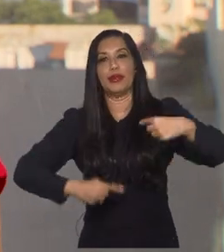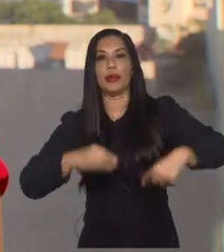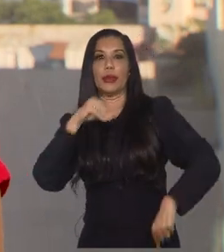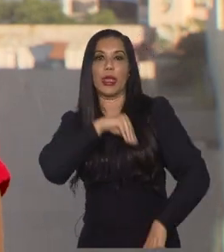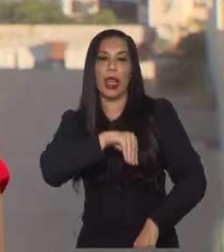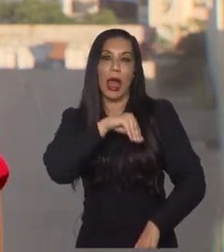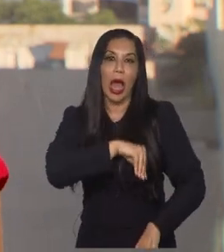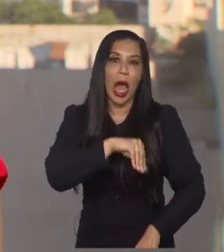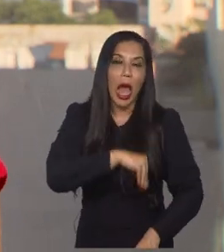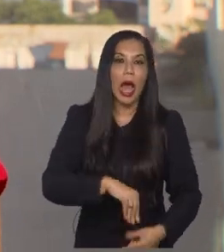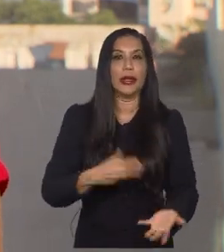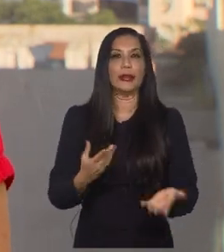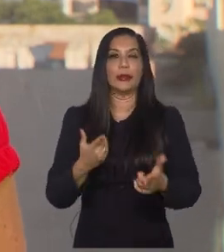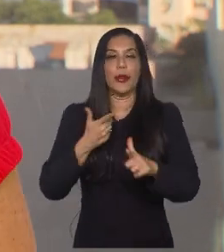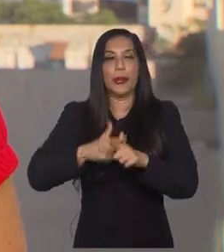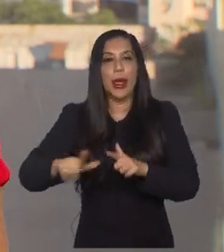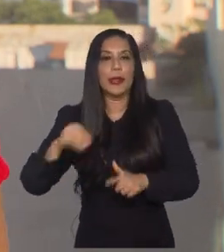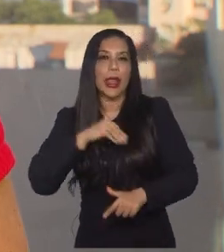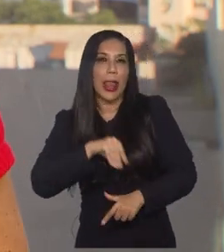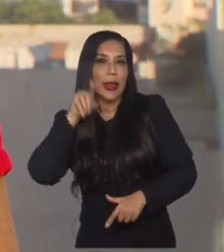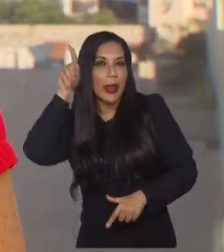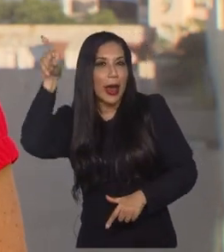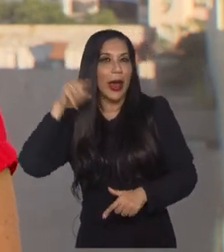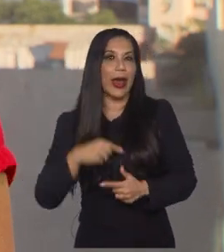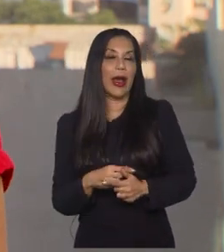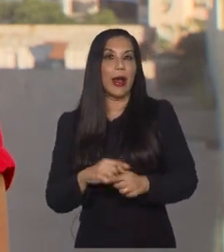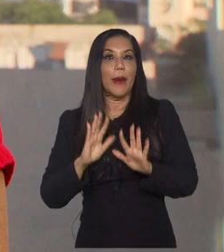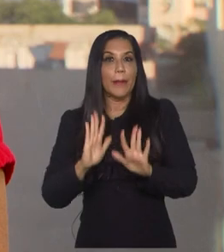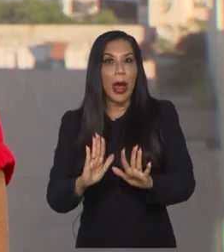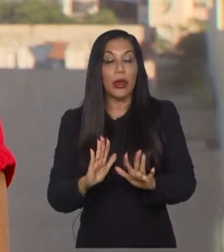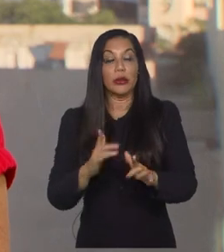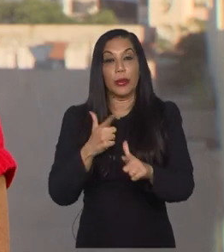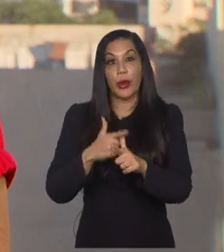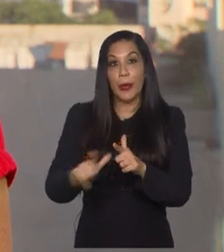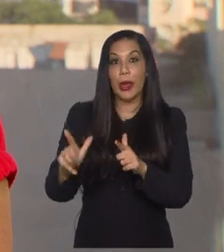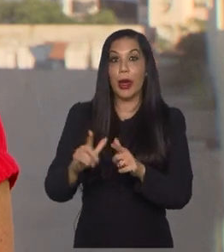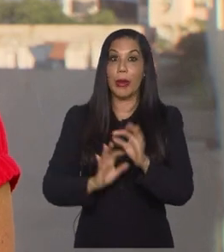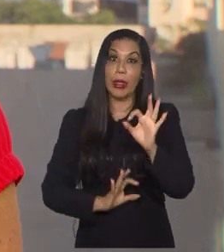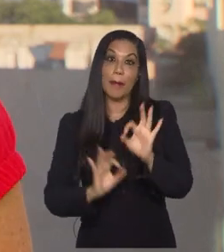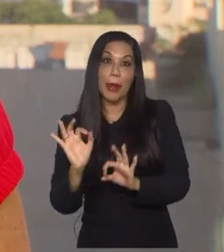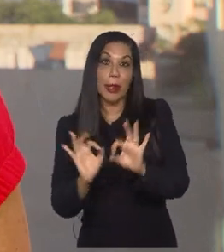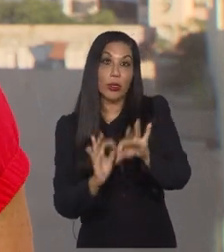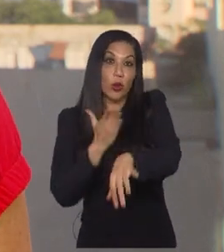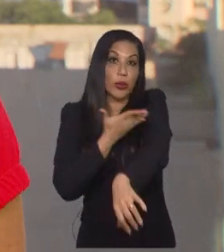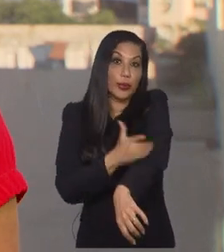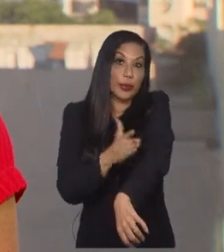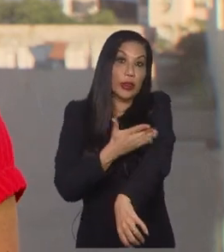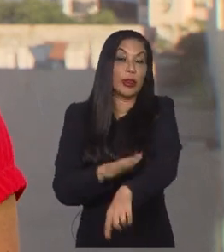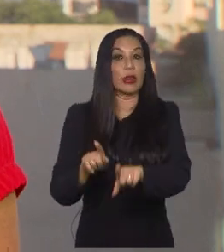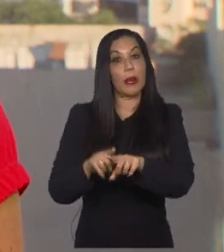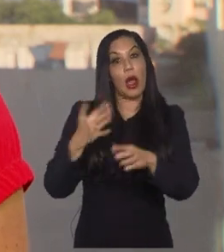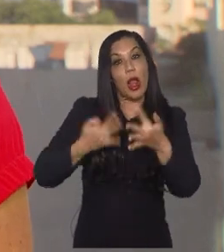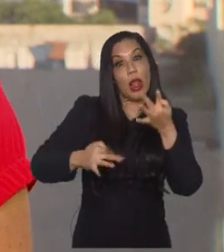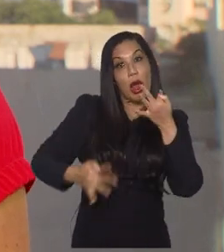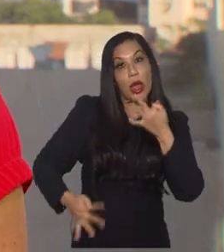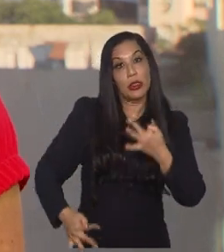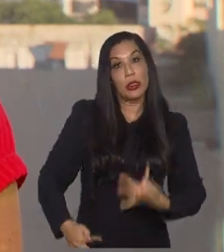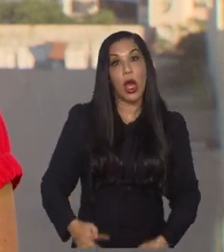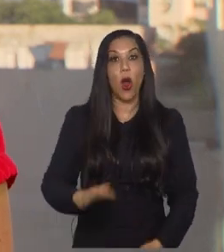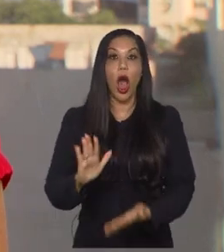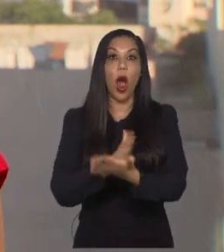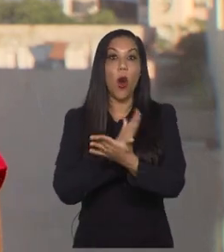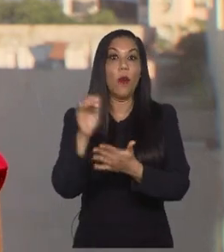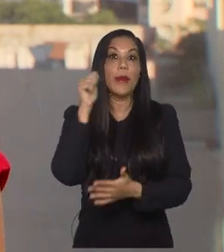informações mais a fundo, mas isso gerou um certo problema na preparação e também algumas lesões, né? Alguns problemas com